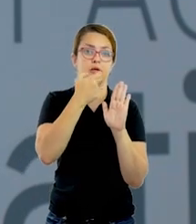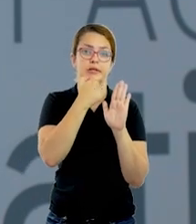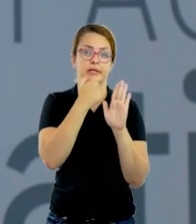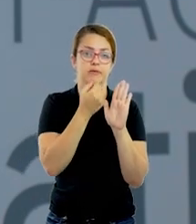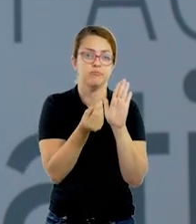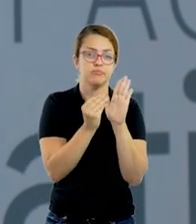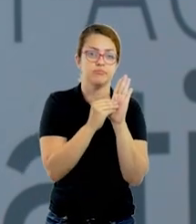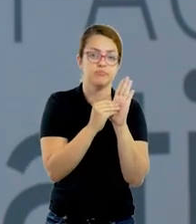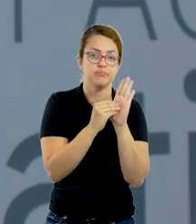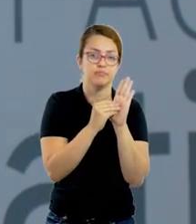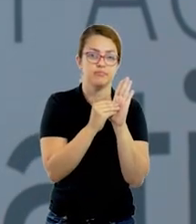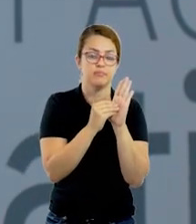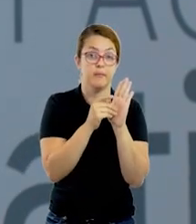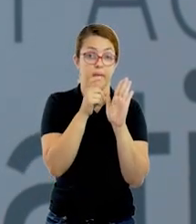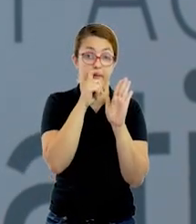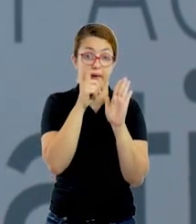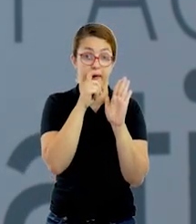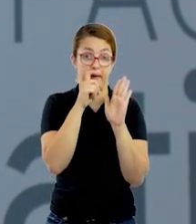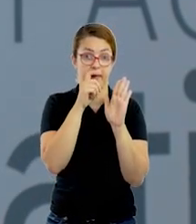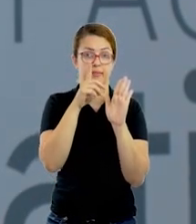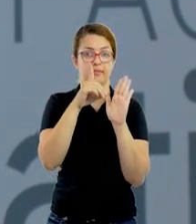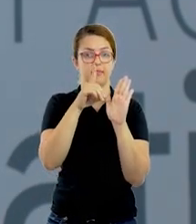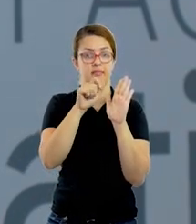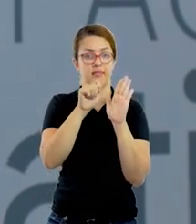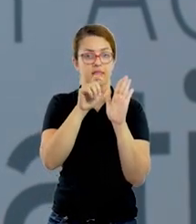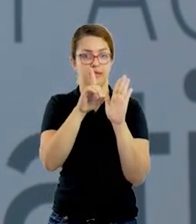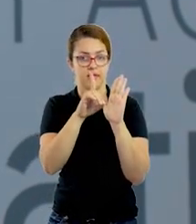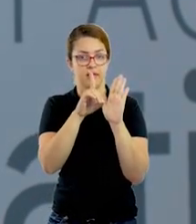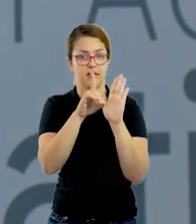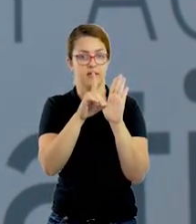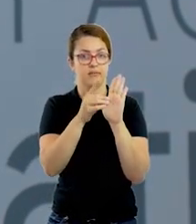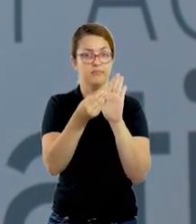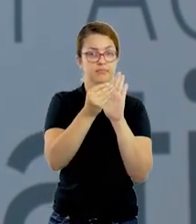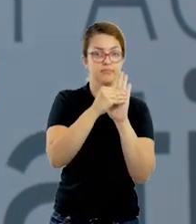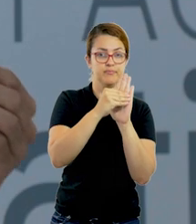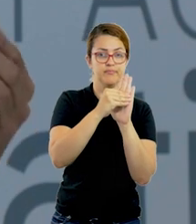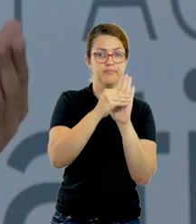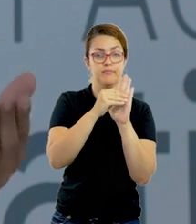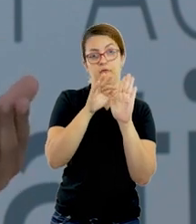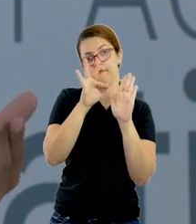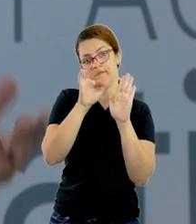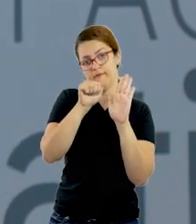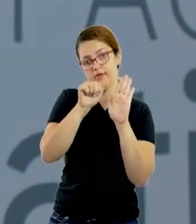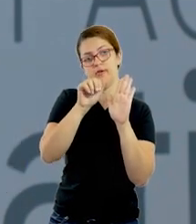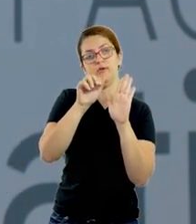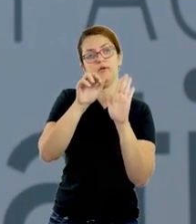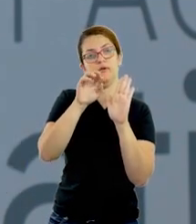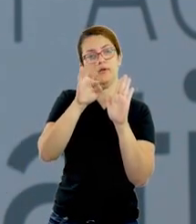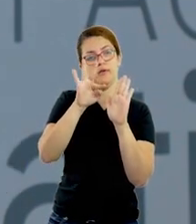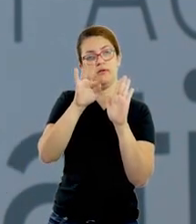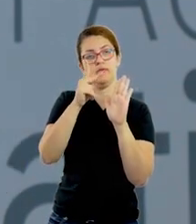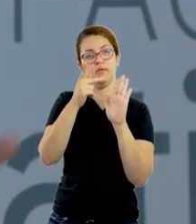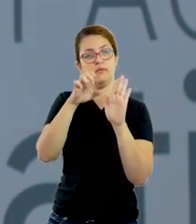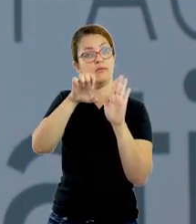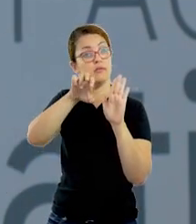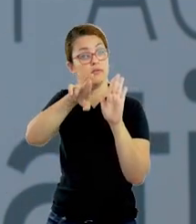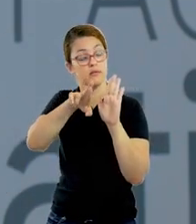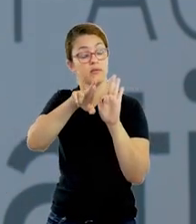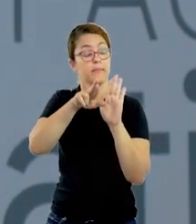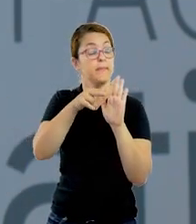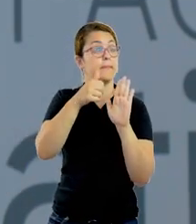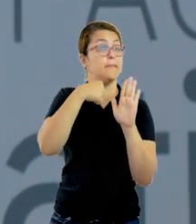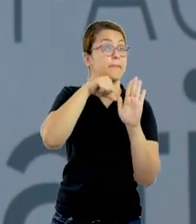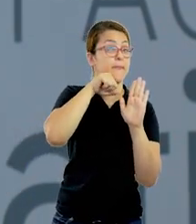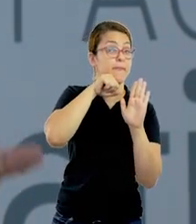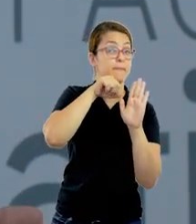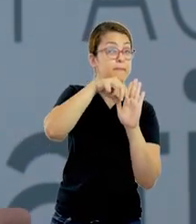Aqui do ladinho, posso escrever, no caso do pai, dad ou father. Essas duas possibilidades. E no